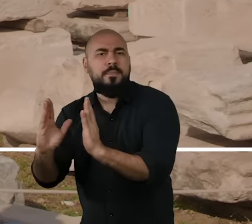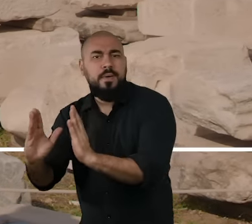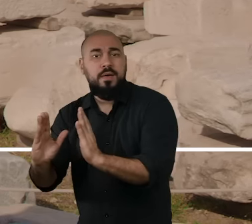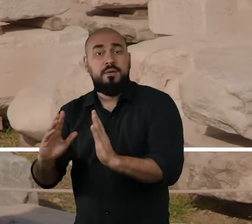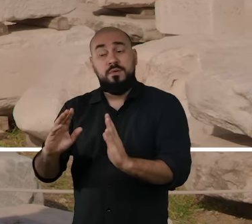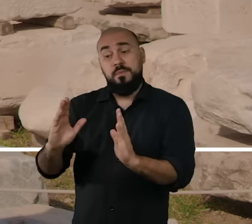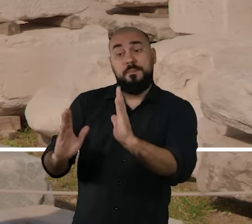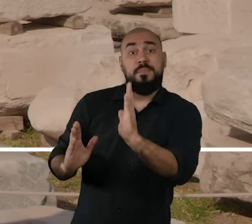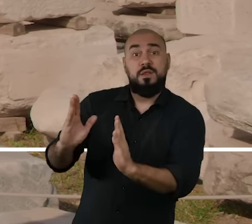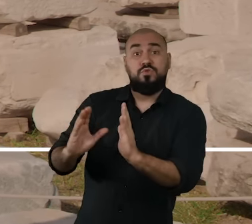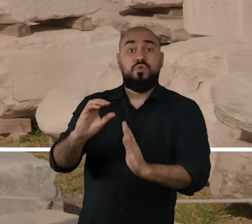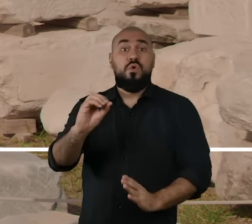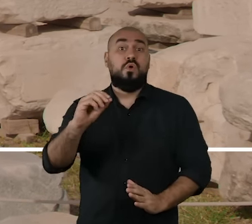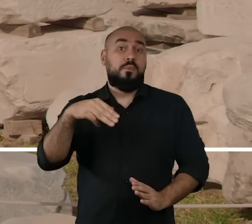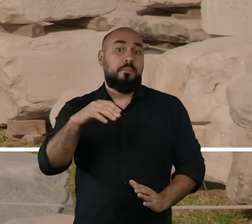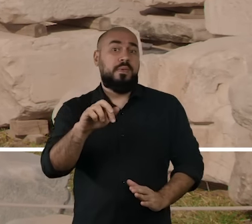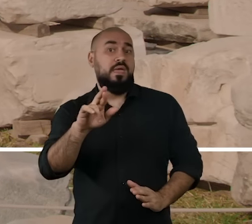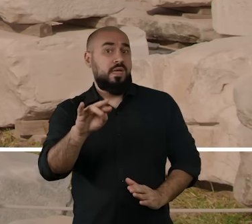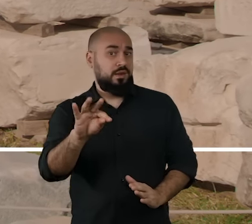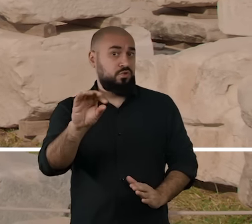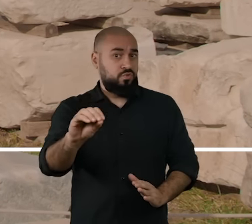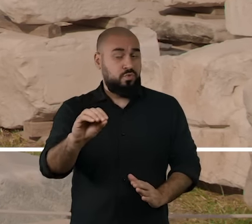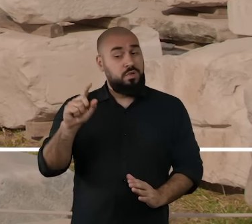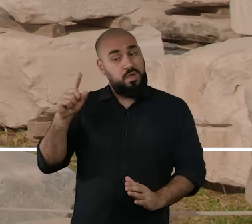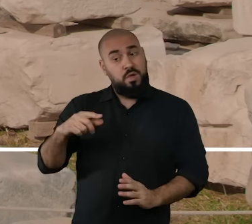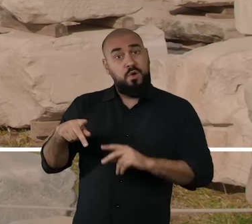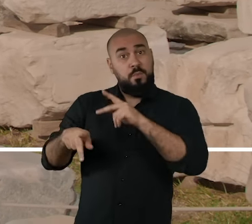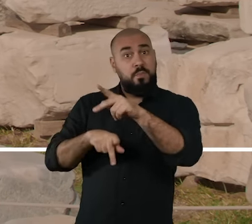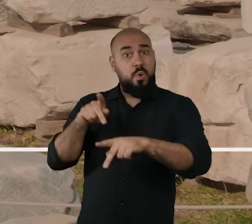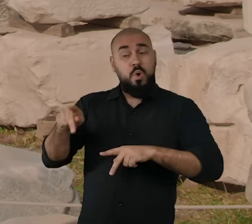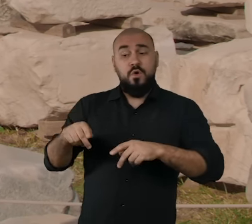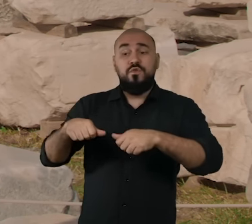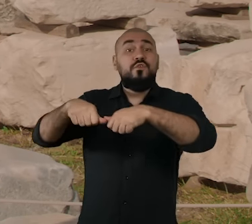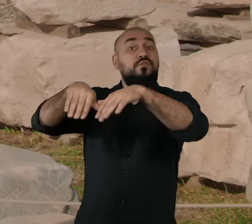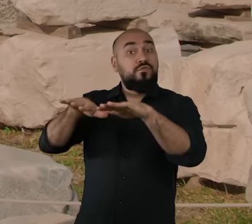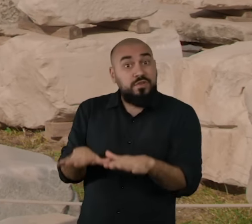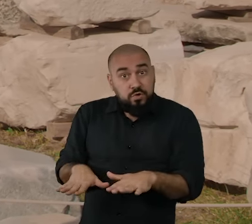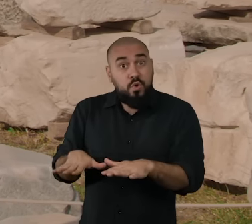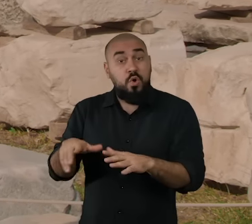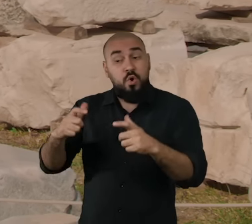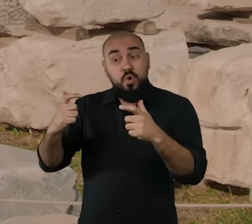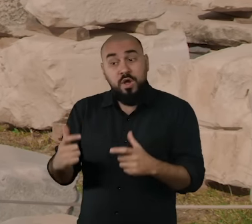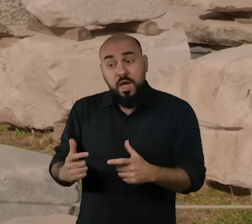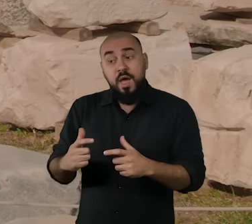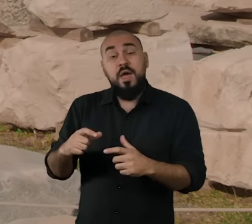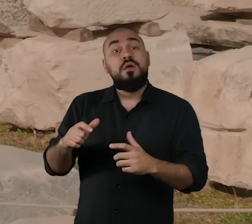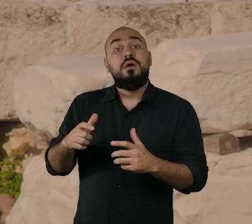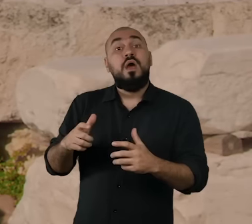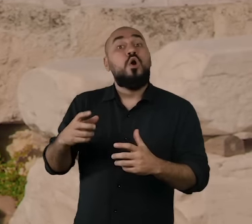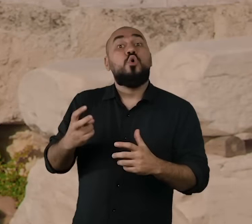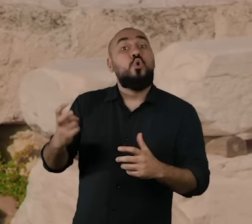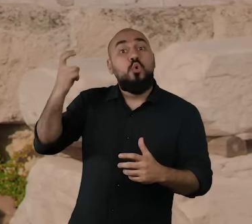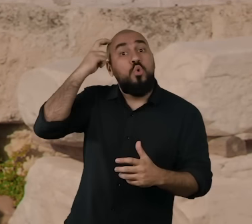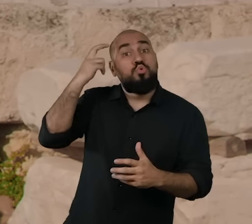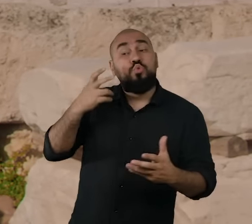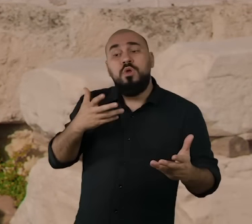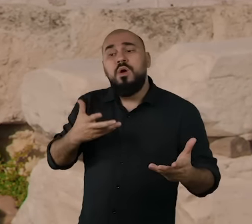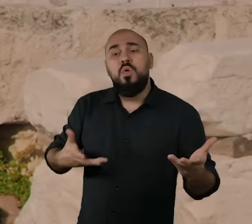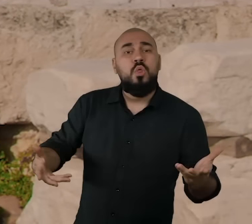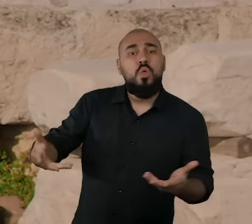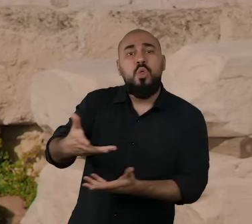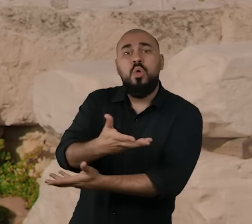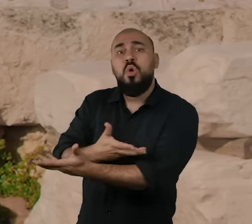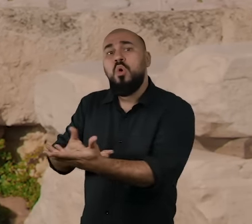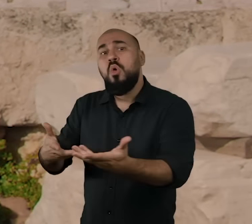Homérico, quando esses povos que se assentaram na região começaram a ser culturalmente interligados a partir de